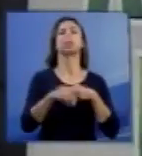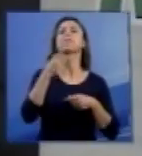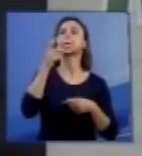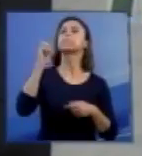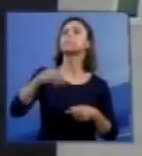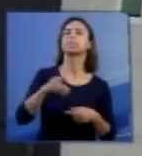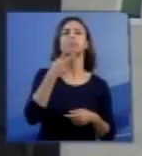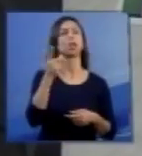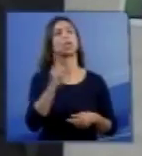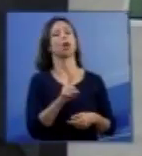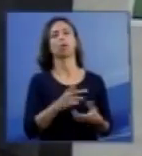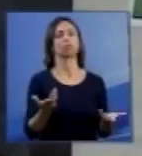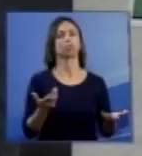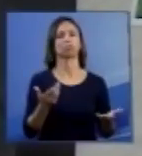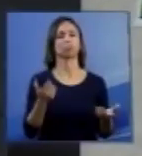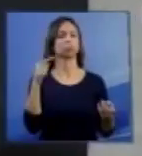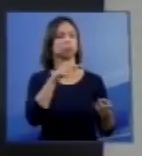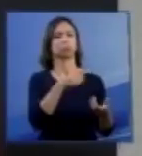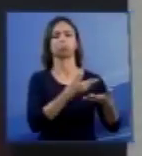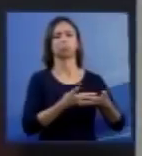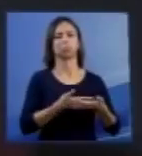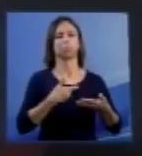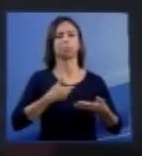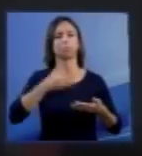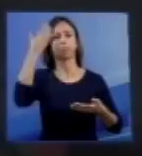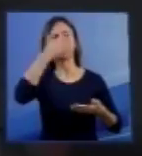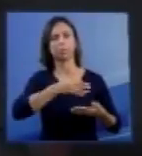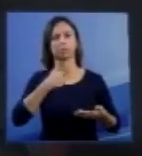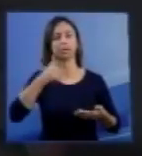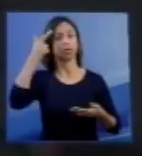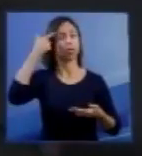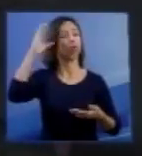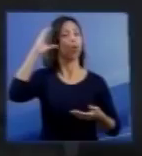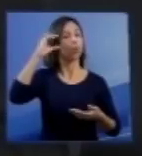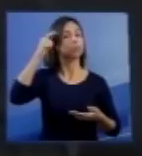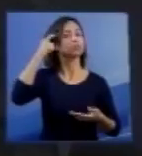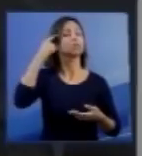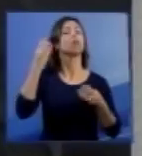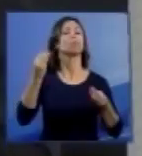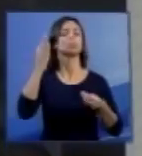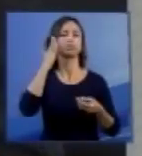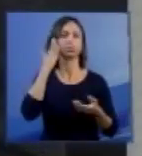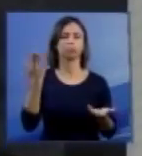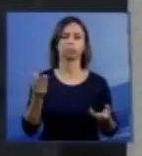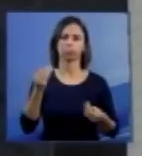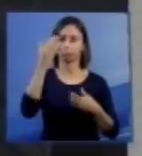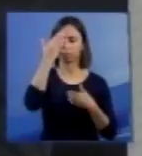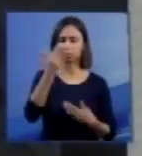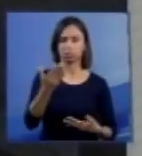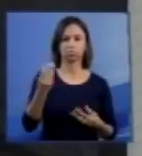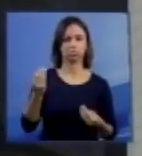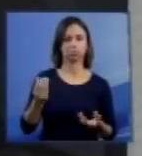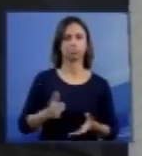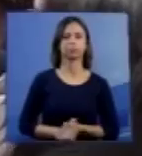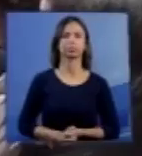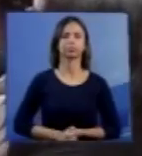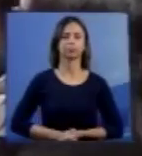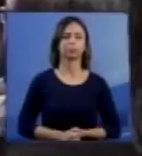que não em relação a essa presença ou não dessa consciência. Agradeço a todos pela atenção. Muito obrigado.